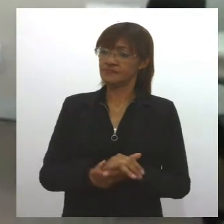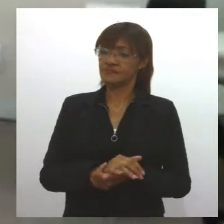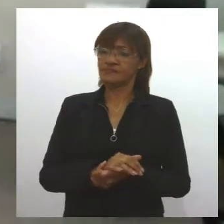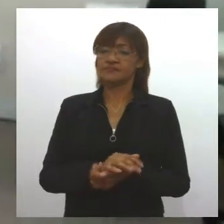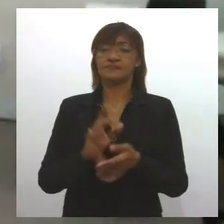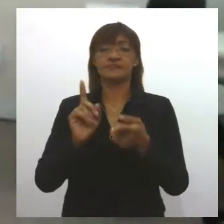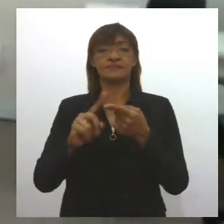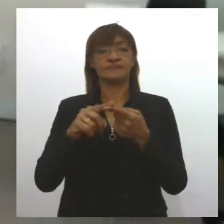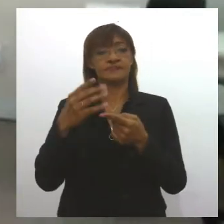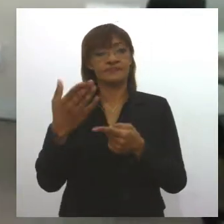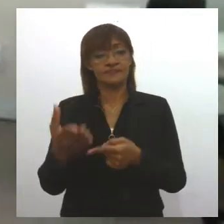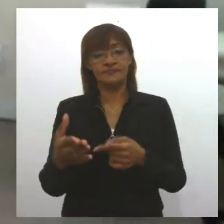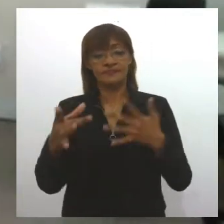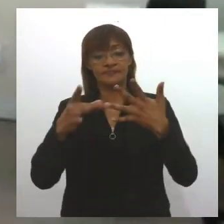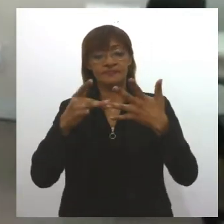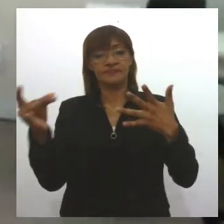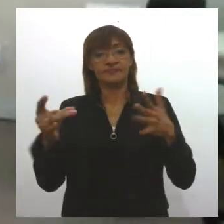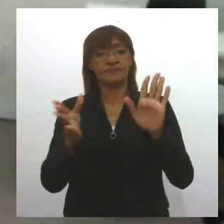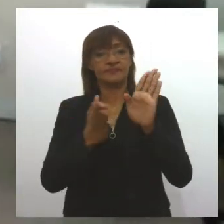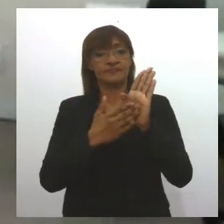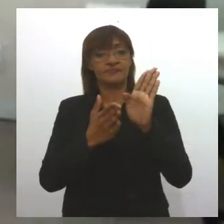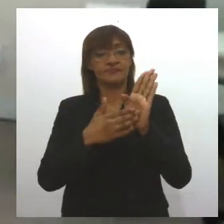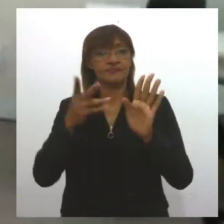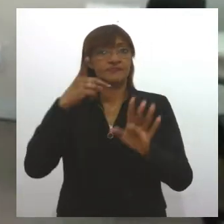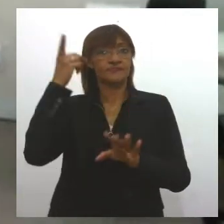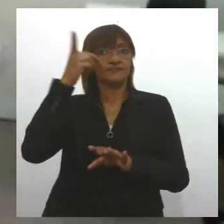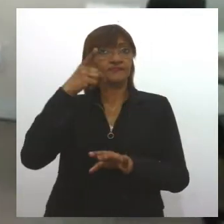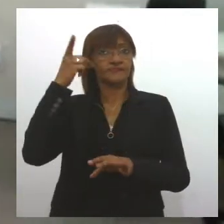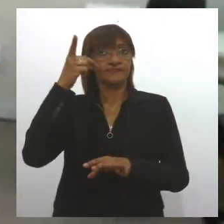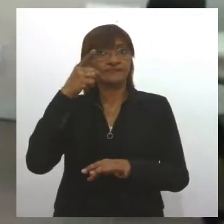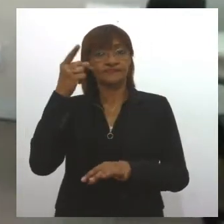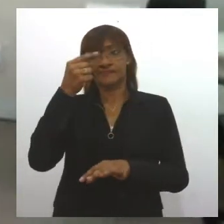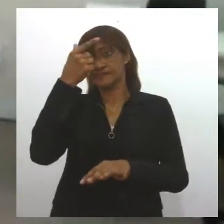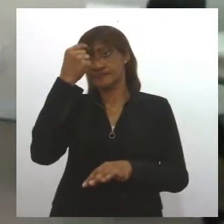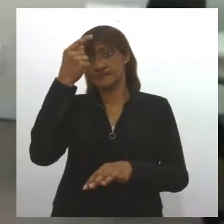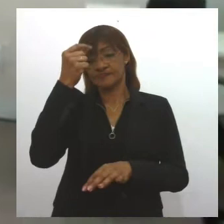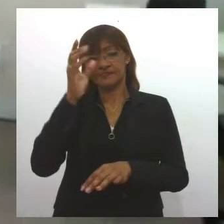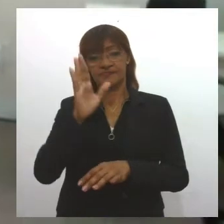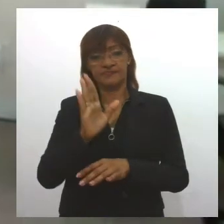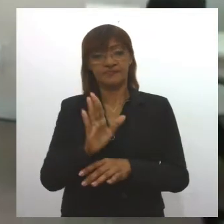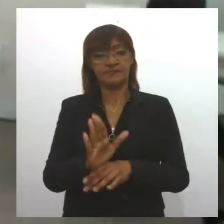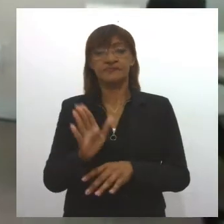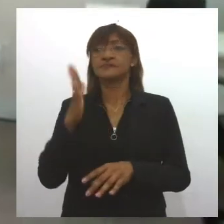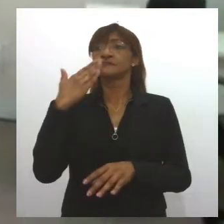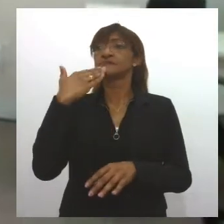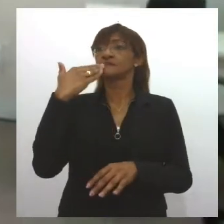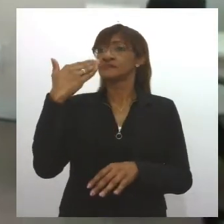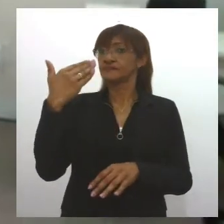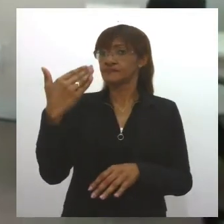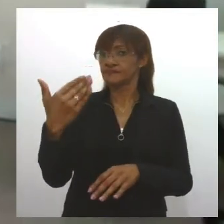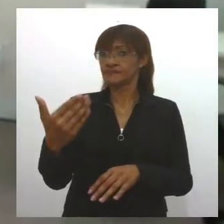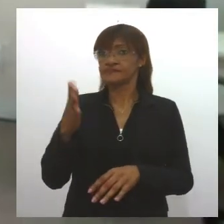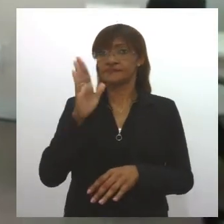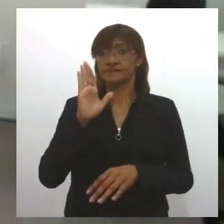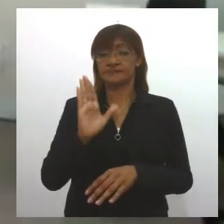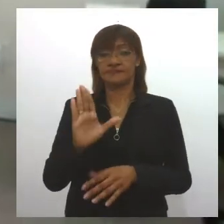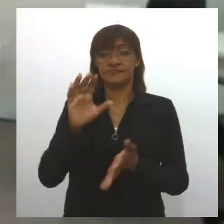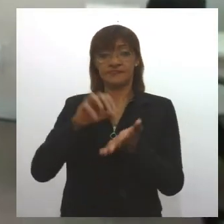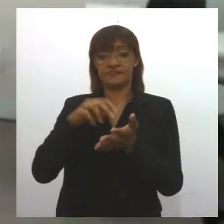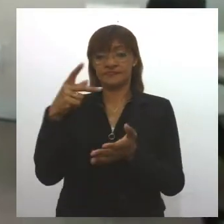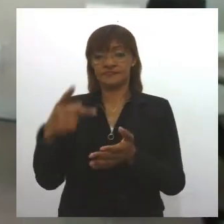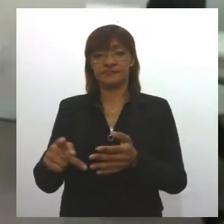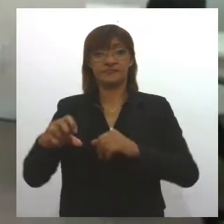Larissa, eu gostaria de destacar uma proposição do deputado estadual Jefferson Andrade. Ele sugere ao Departamento Estadual de